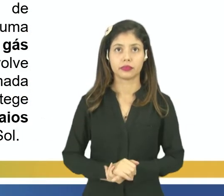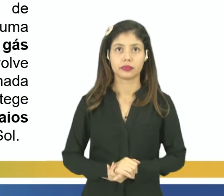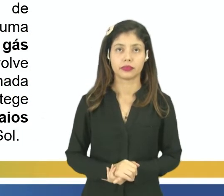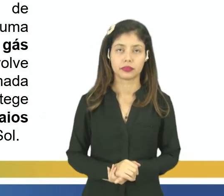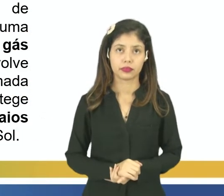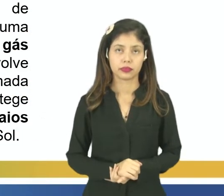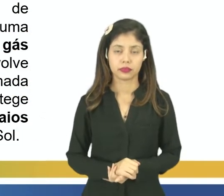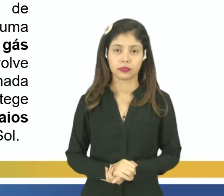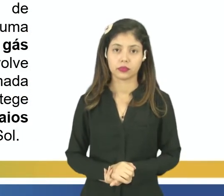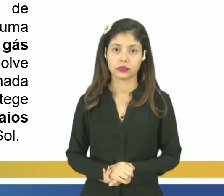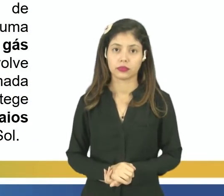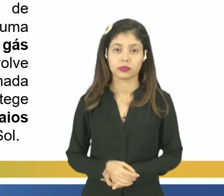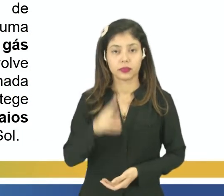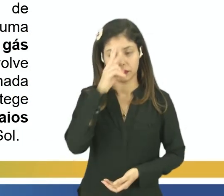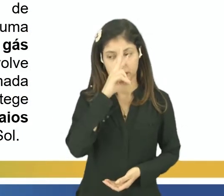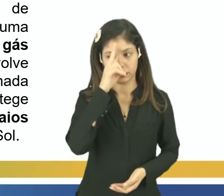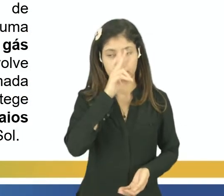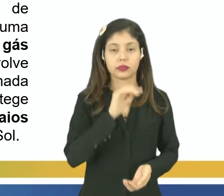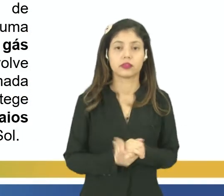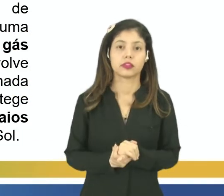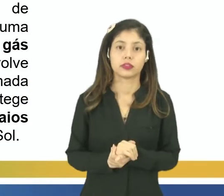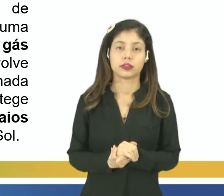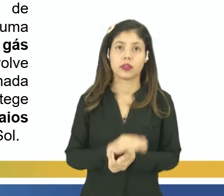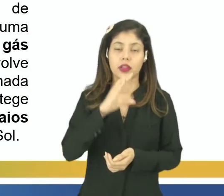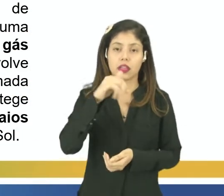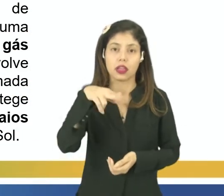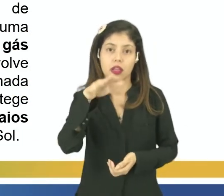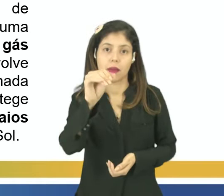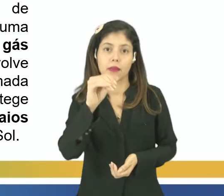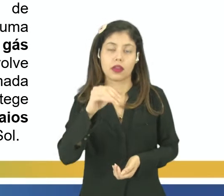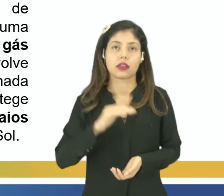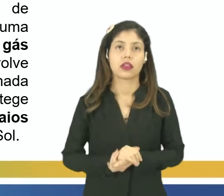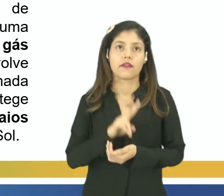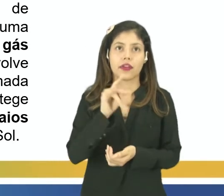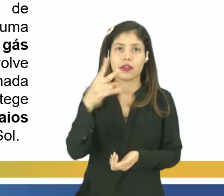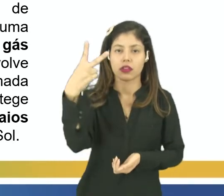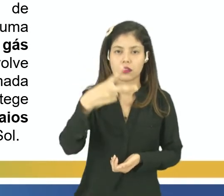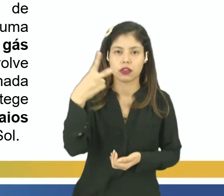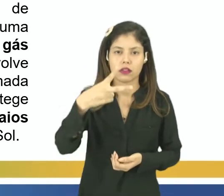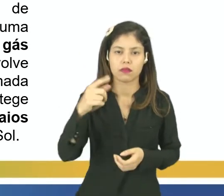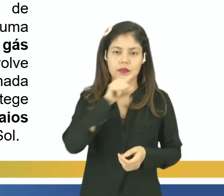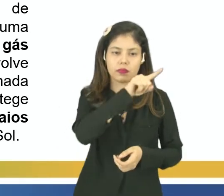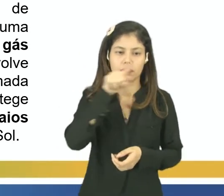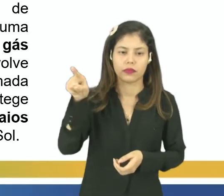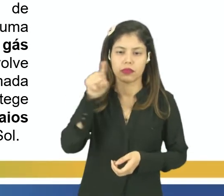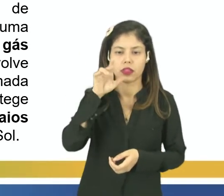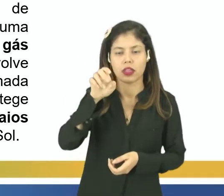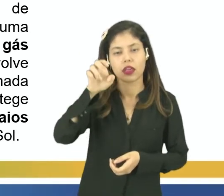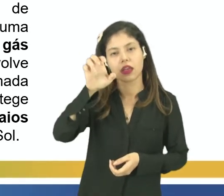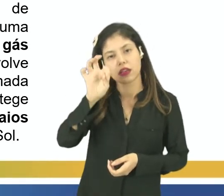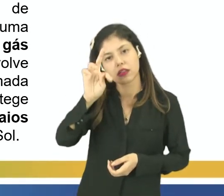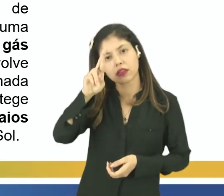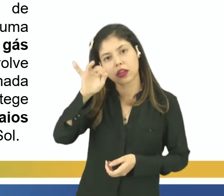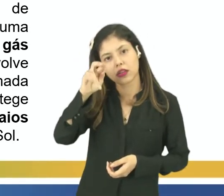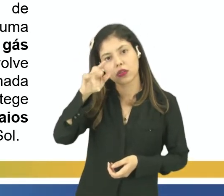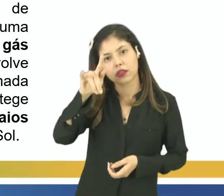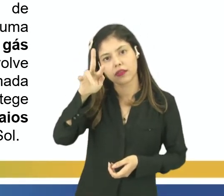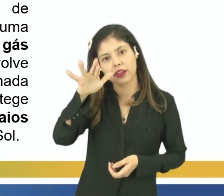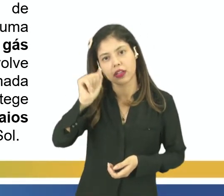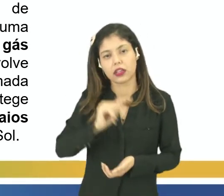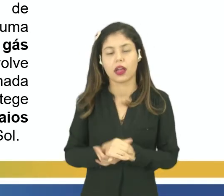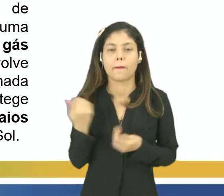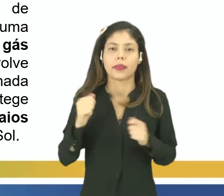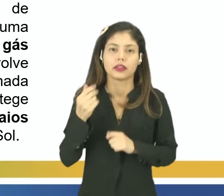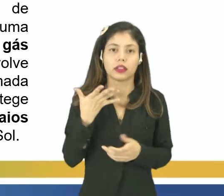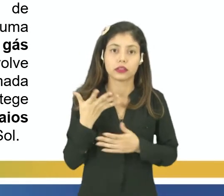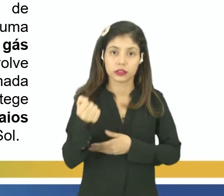E aí, pra gente relembrar, a camada de ozônio, ela vai ficar na segunda camada da atmosfera, que é a estratosfera. E aí, é essencial